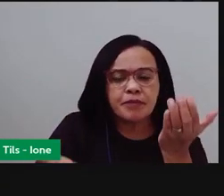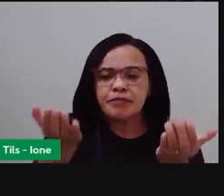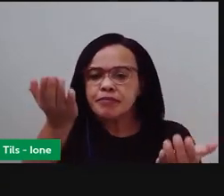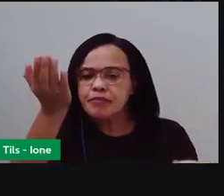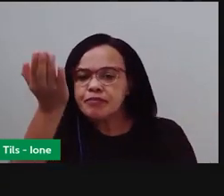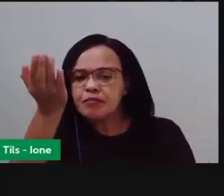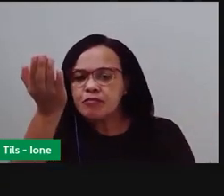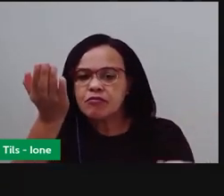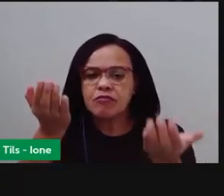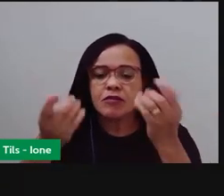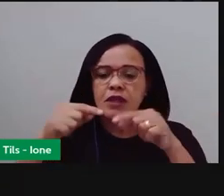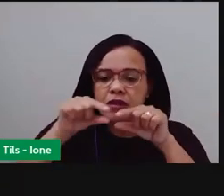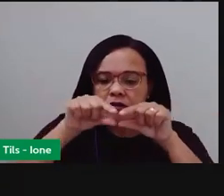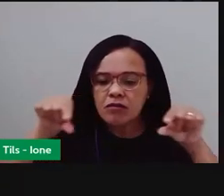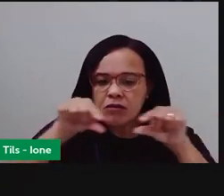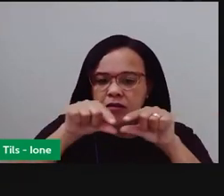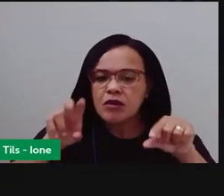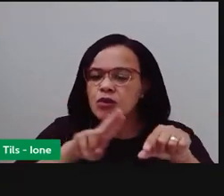aqui embaixo